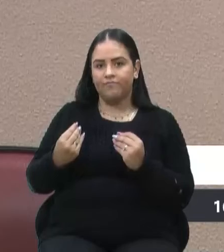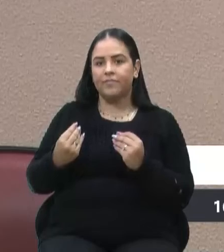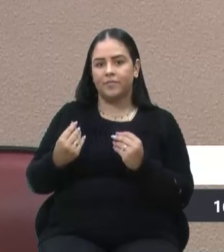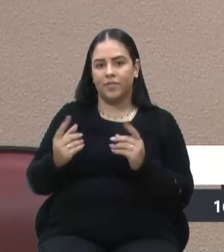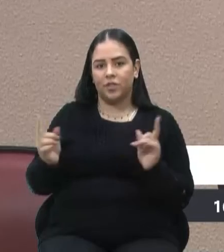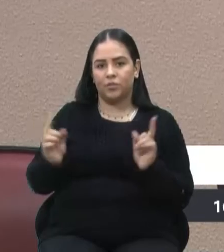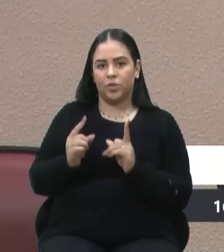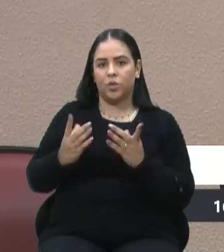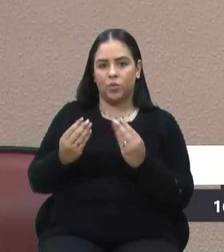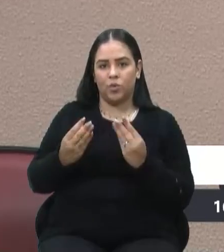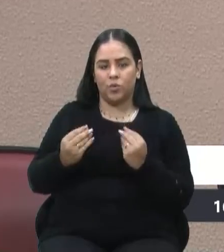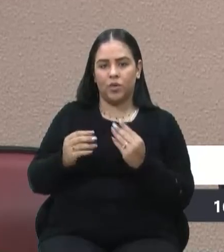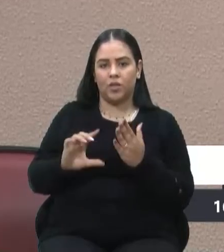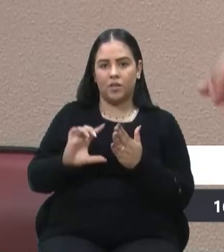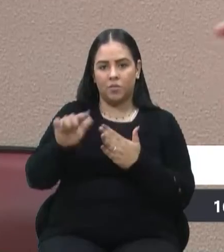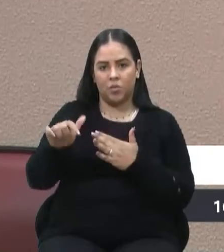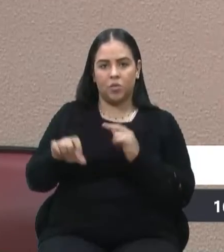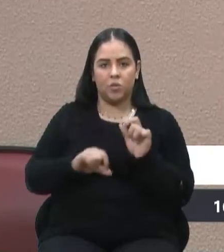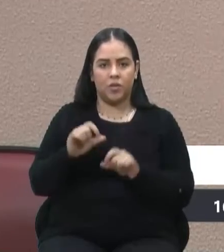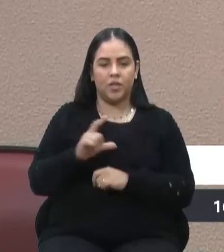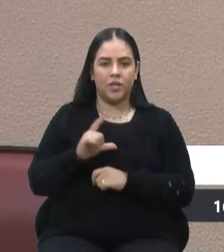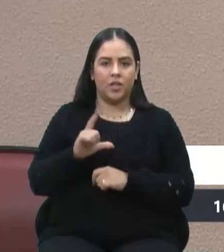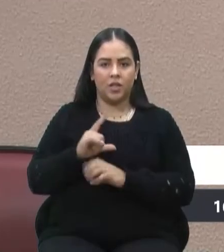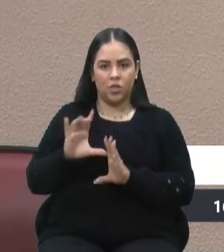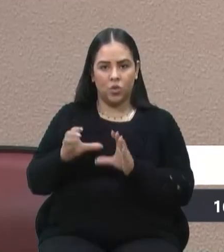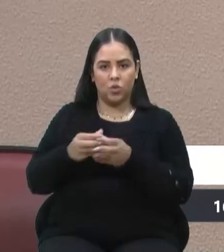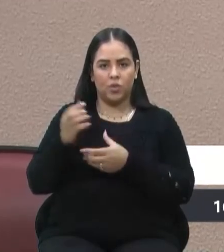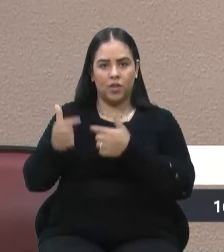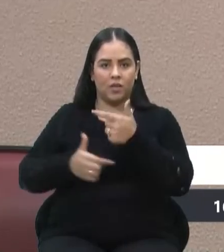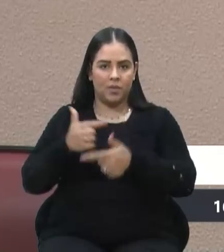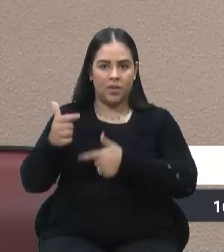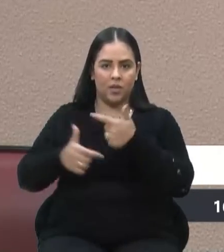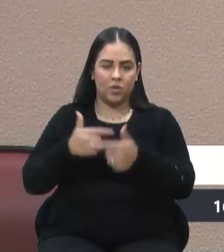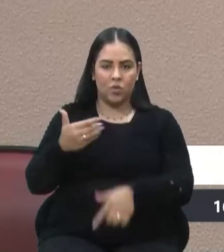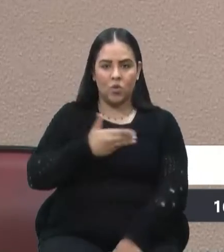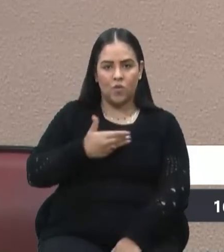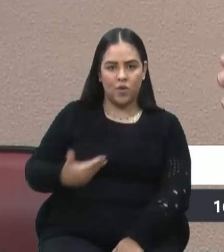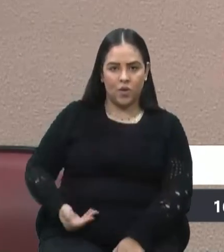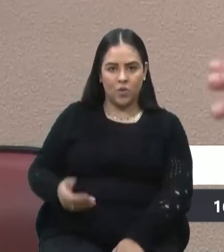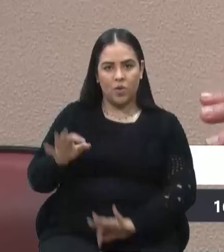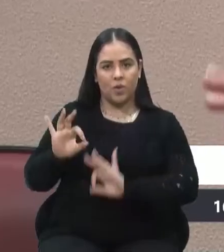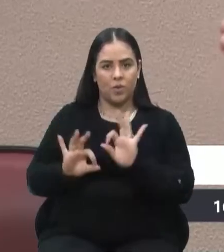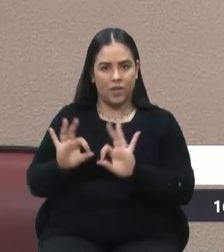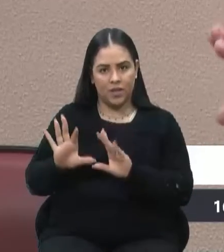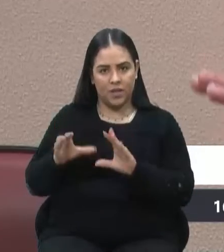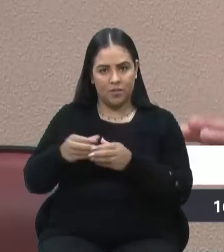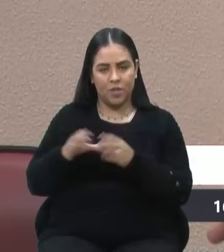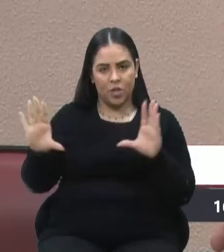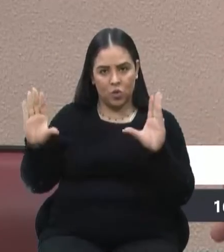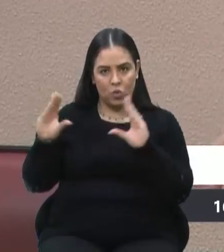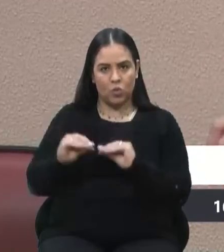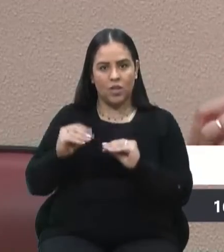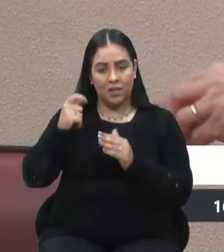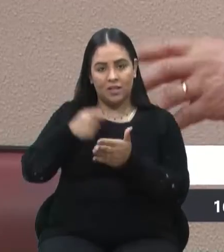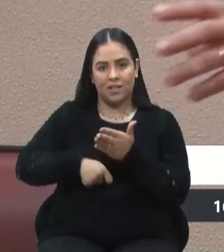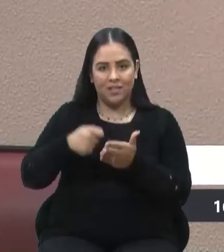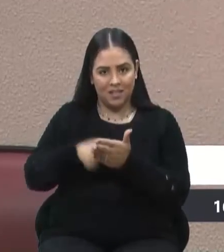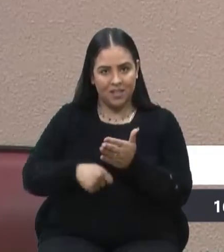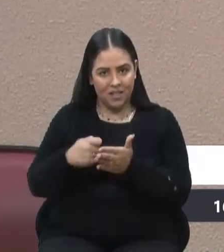depois, com as câmaras e com aquele grupo de trabalho que o governo montou da equipe da noite, tentando